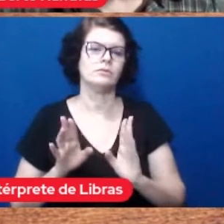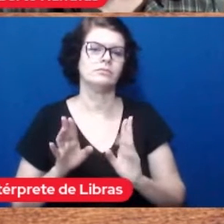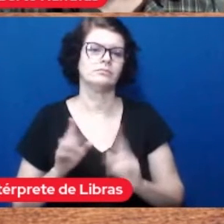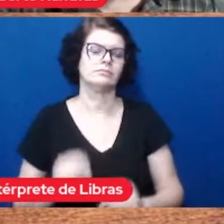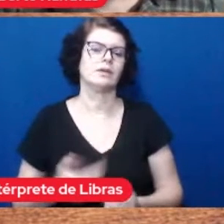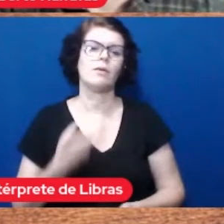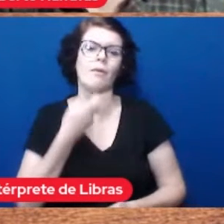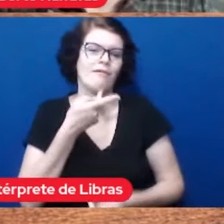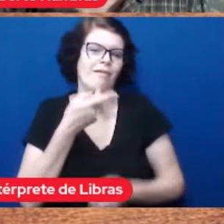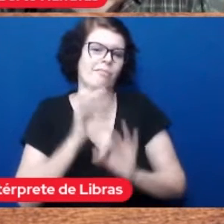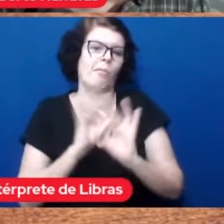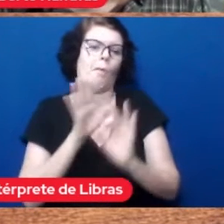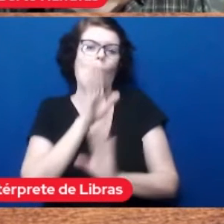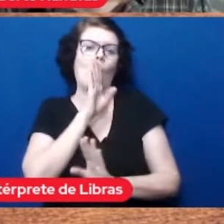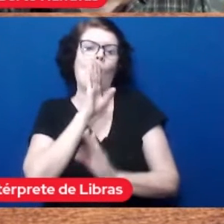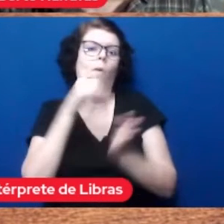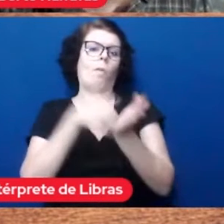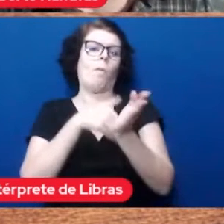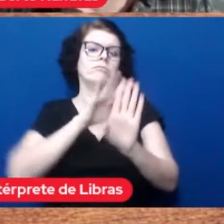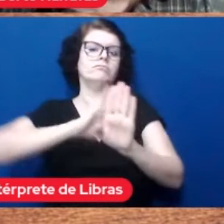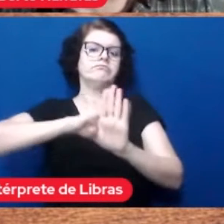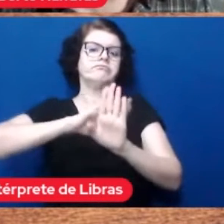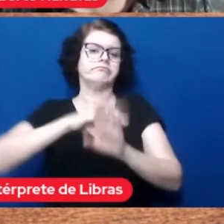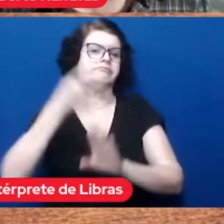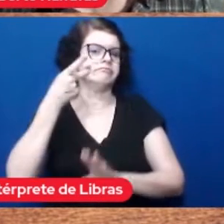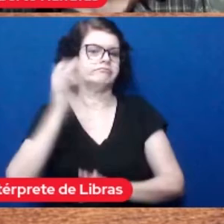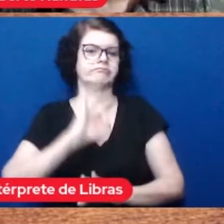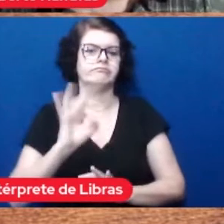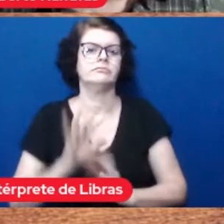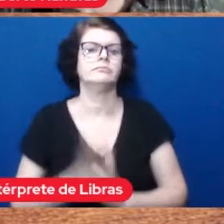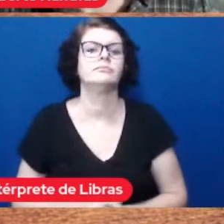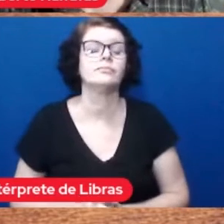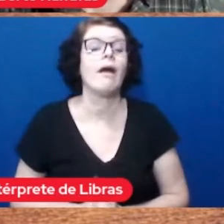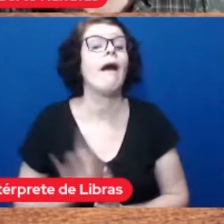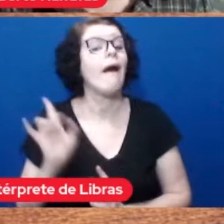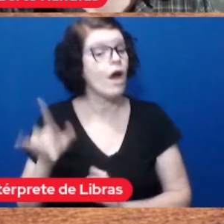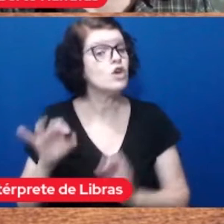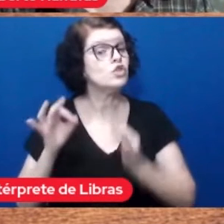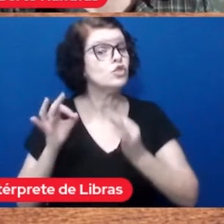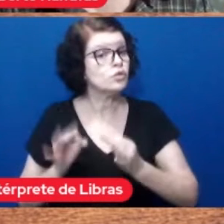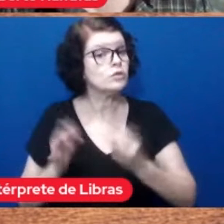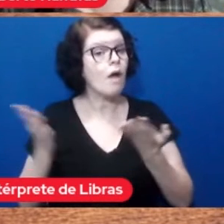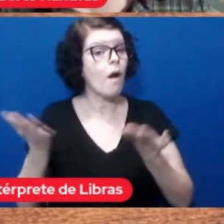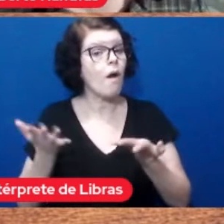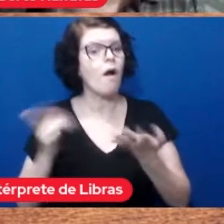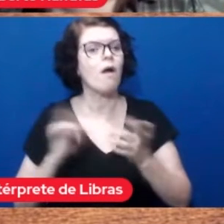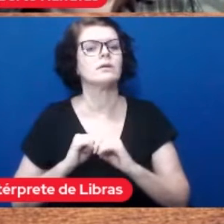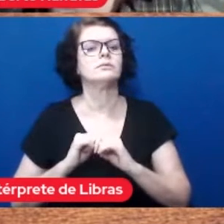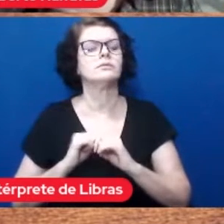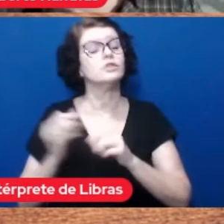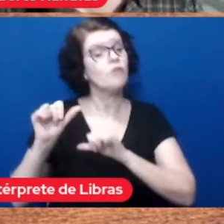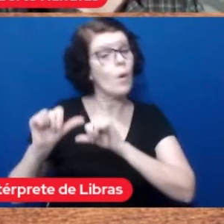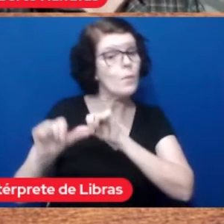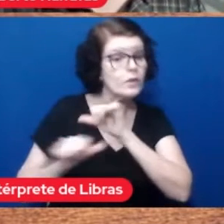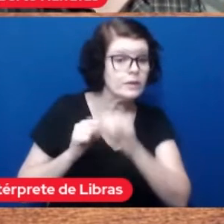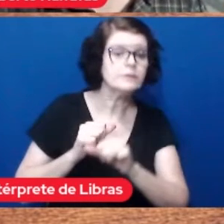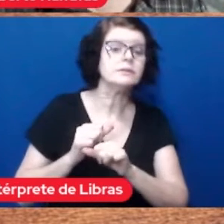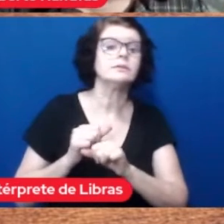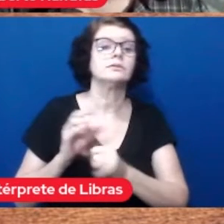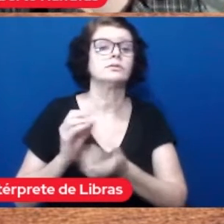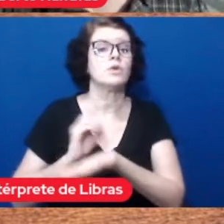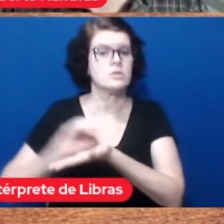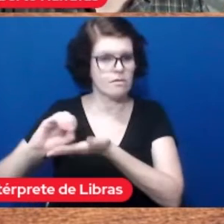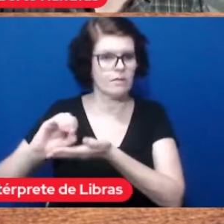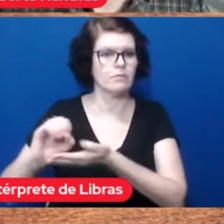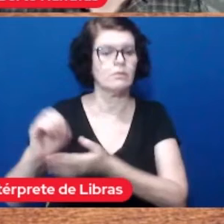então é absolutamente justo que haja uma realocação no orçamento que